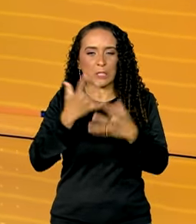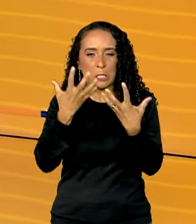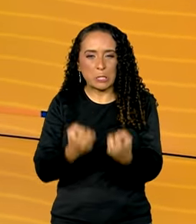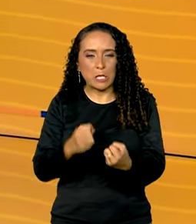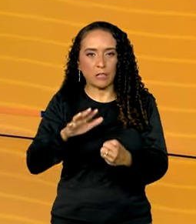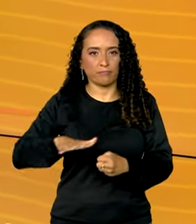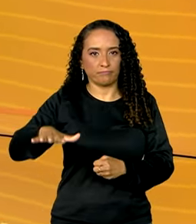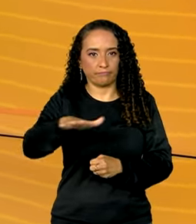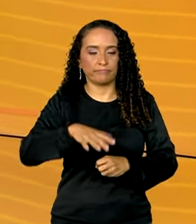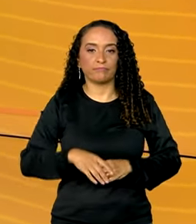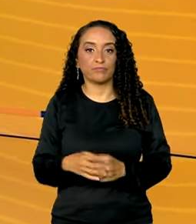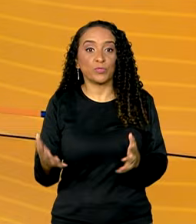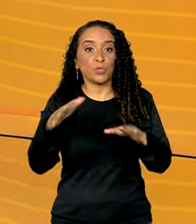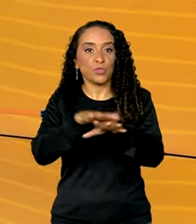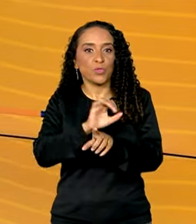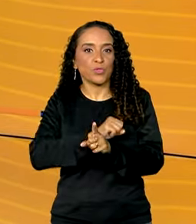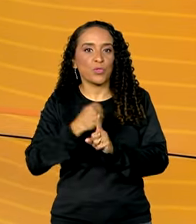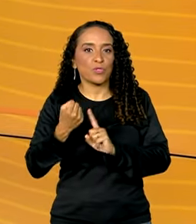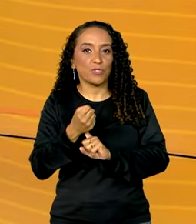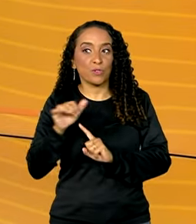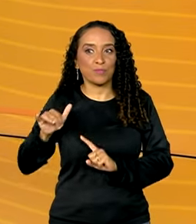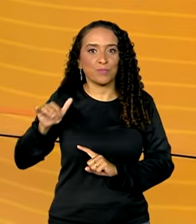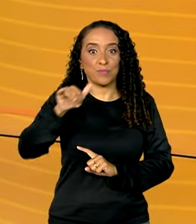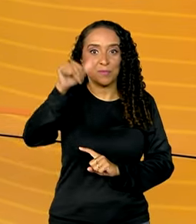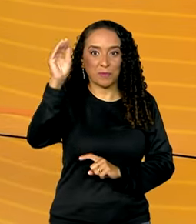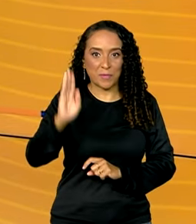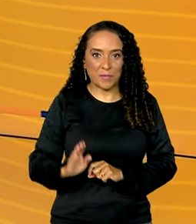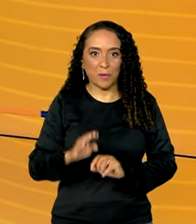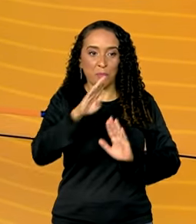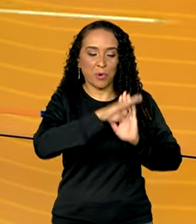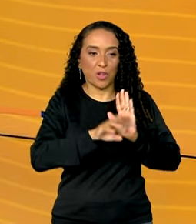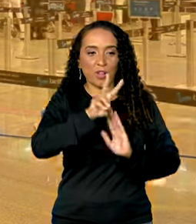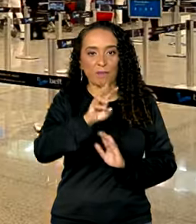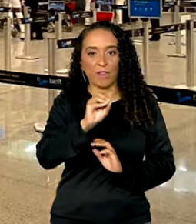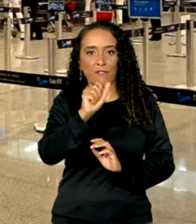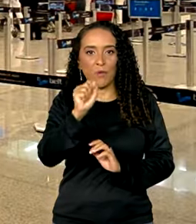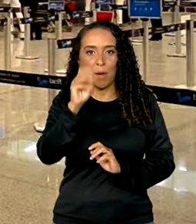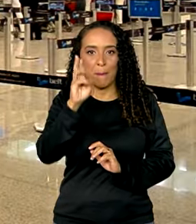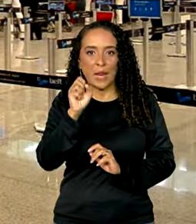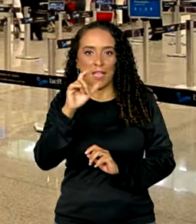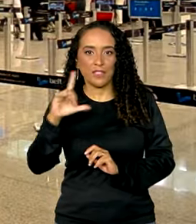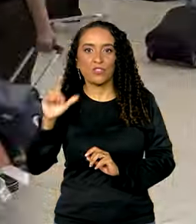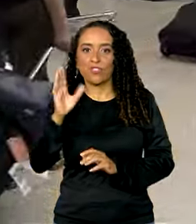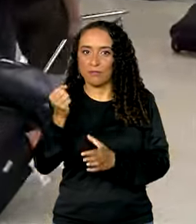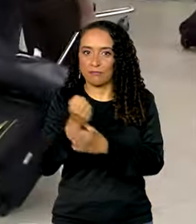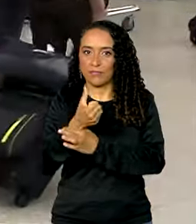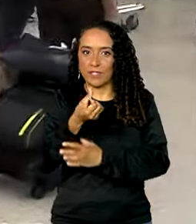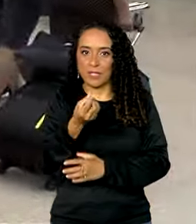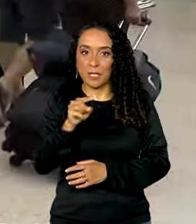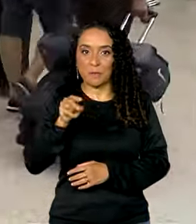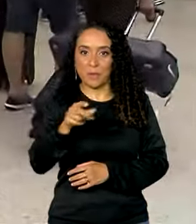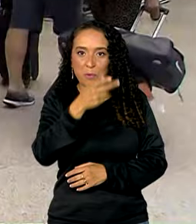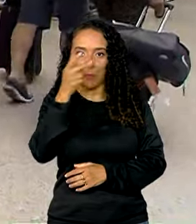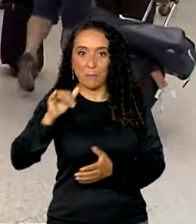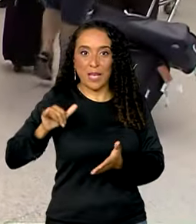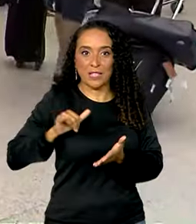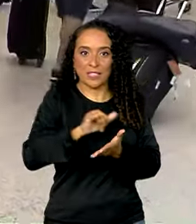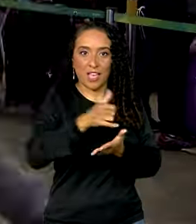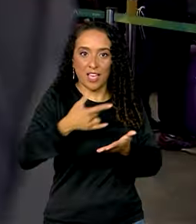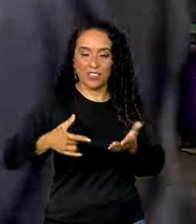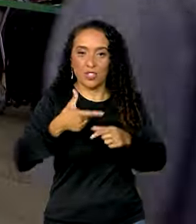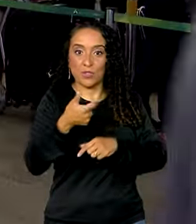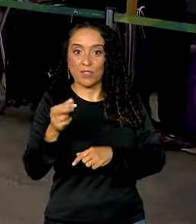região. Inclusão social na aviação brasileira. O programa Voa Brasil já garantiu 16 mil passagens